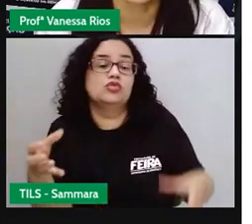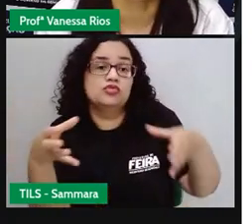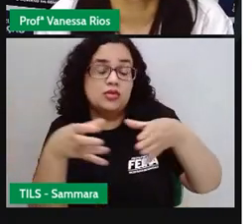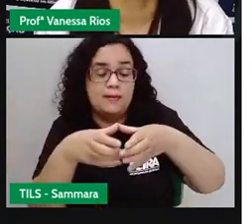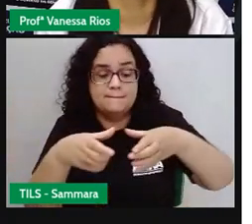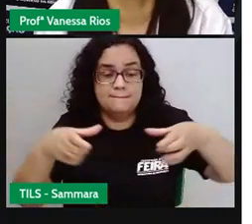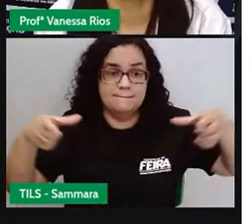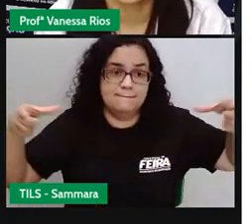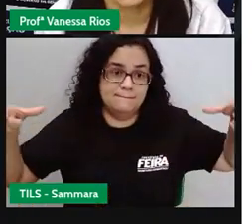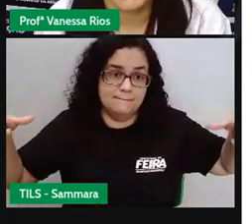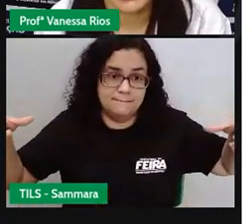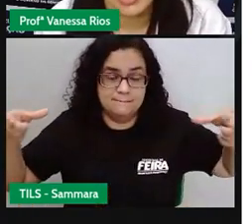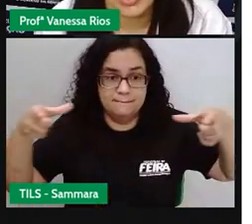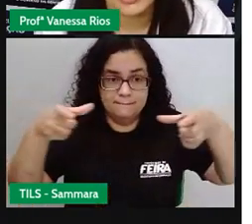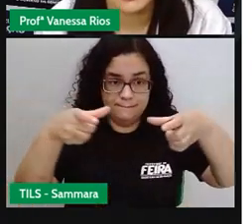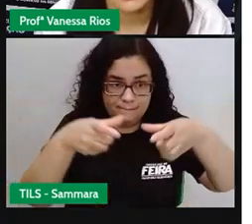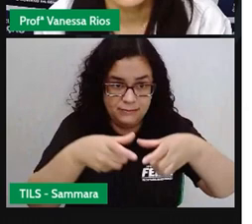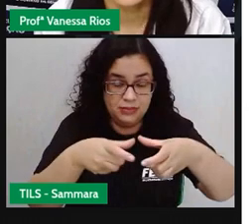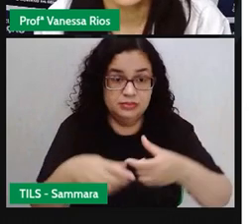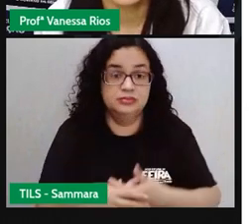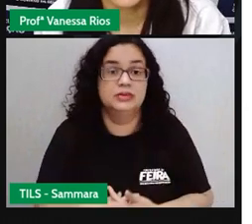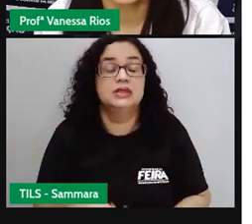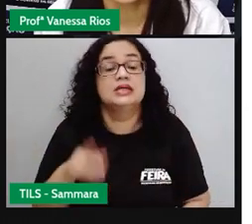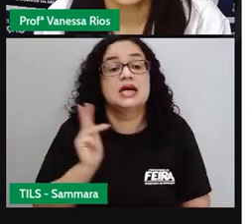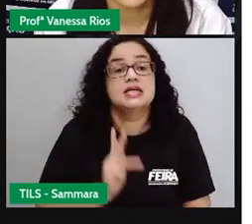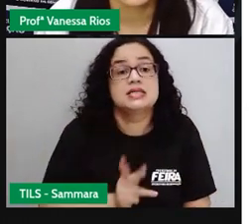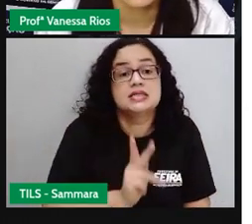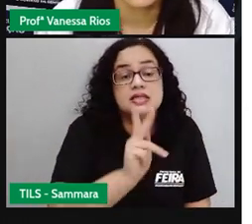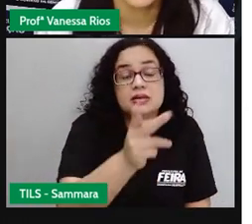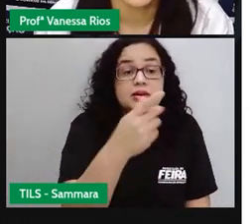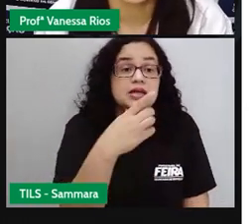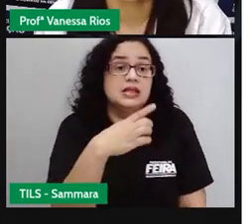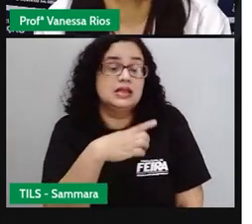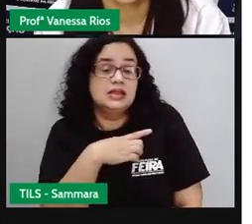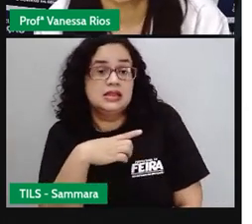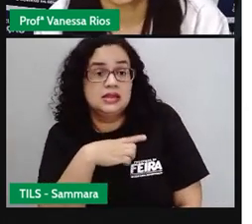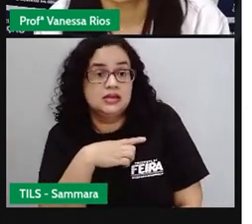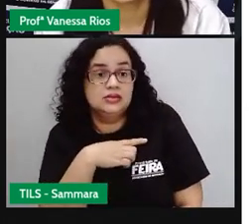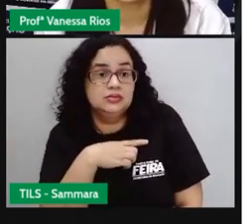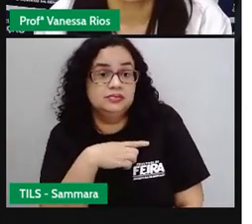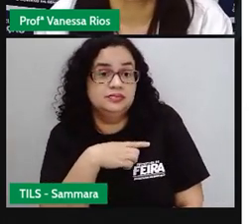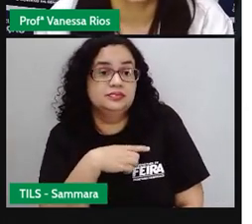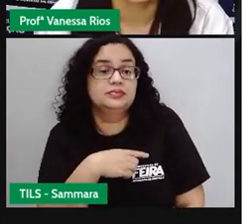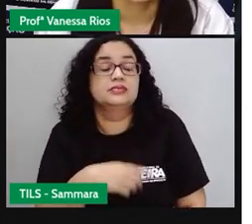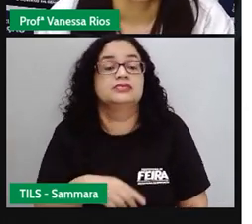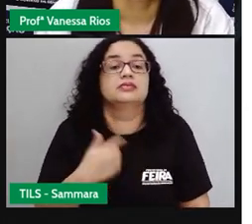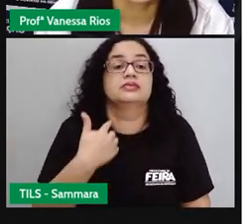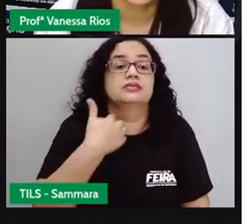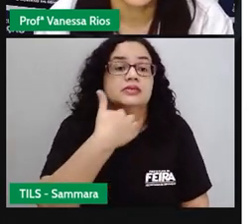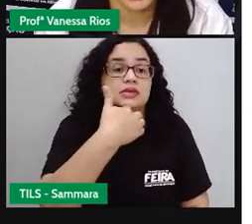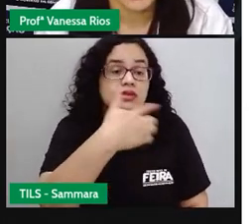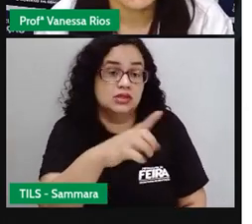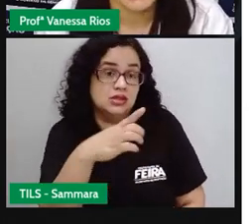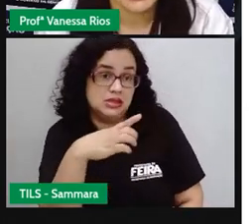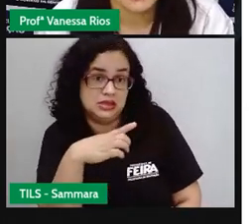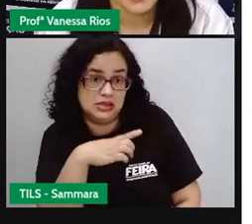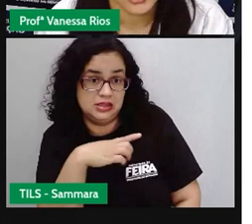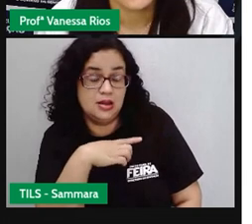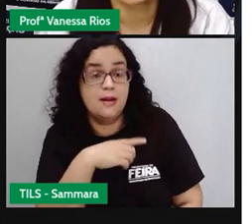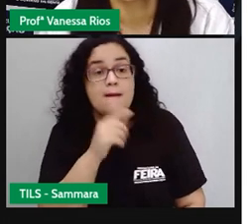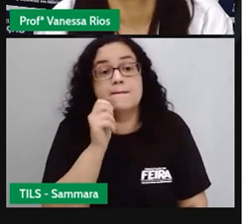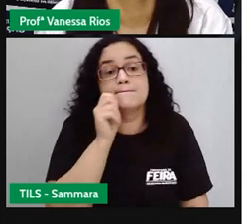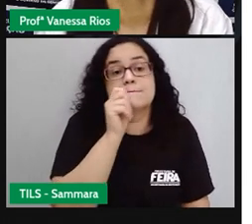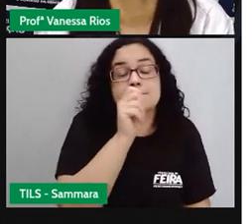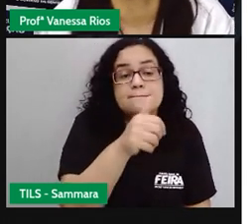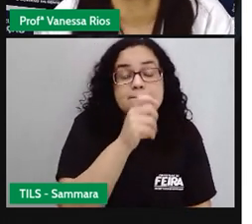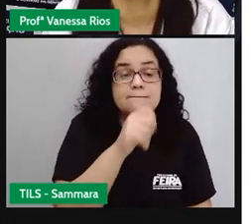maiores para grupos menores. Sempre aí suas ações de relacionamento, né? Entre os que estão ali mais